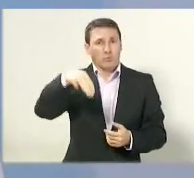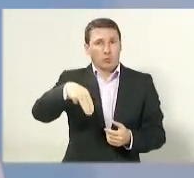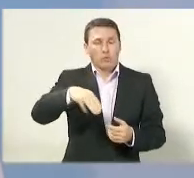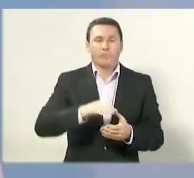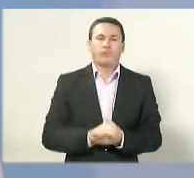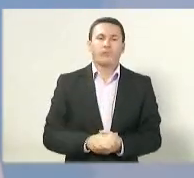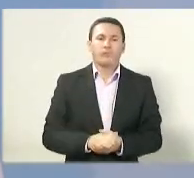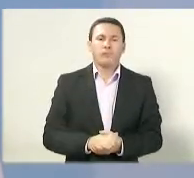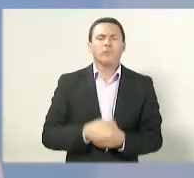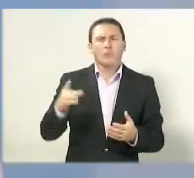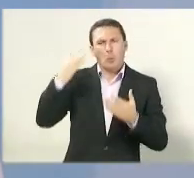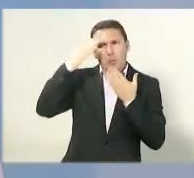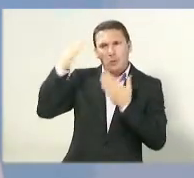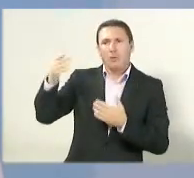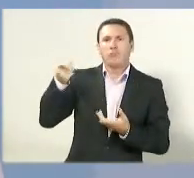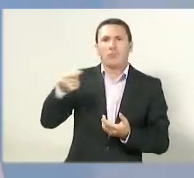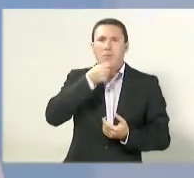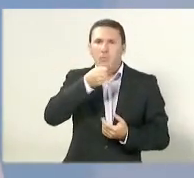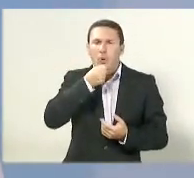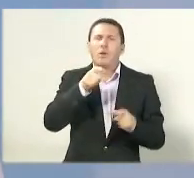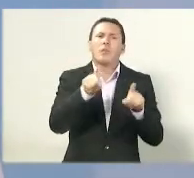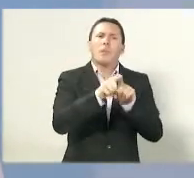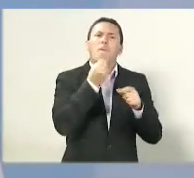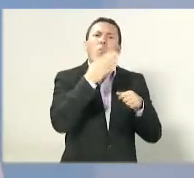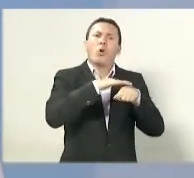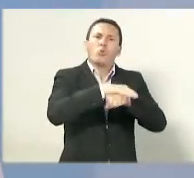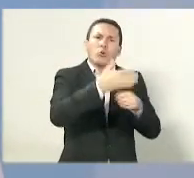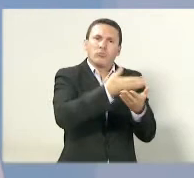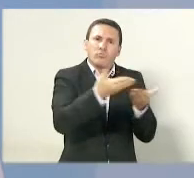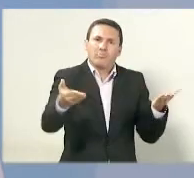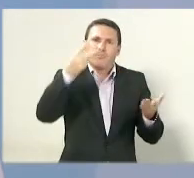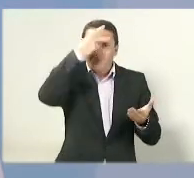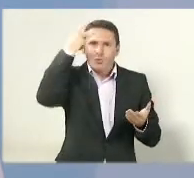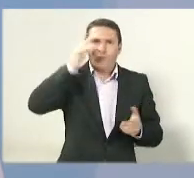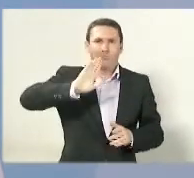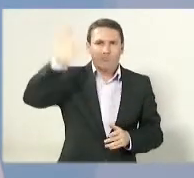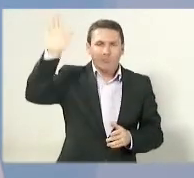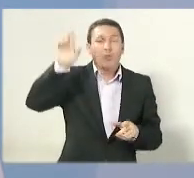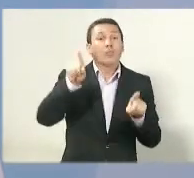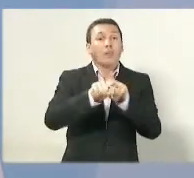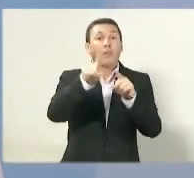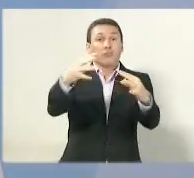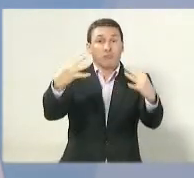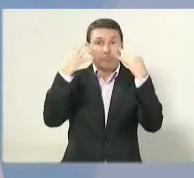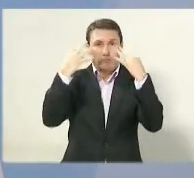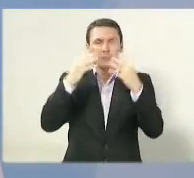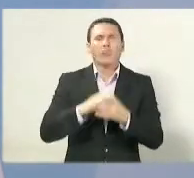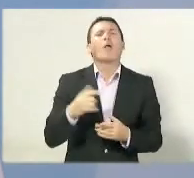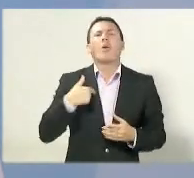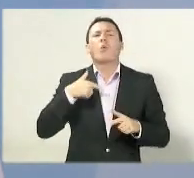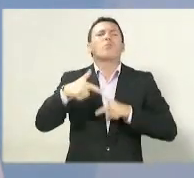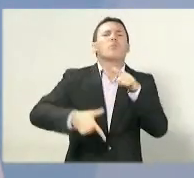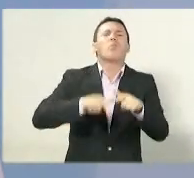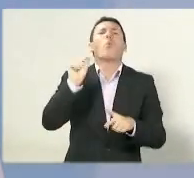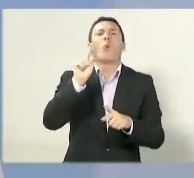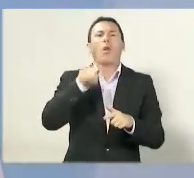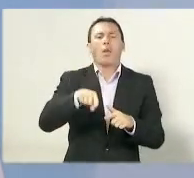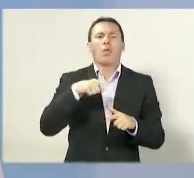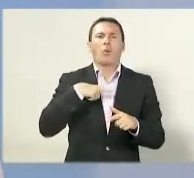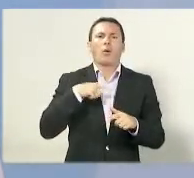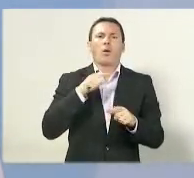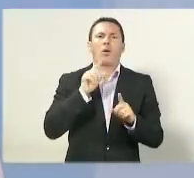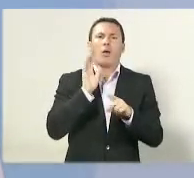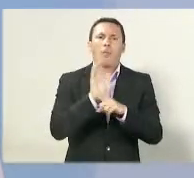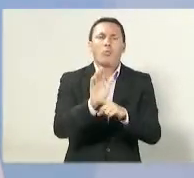casa nos assistindo. Sou assistente social de formação, mestre em política social pela Universidade Federal do Espírito